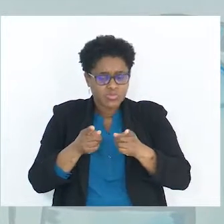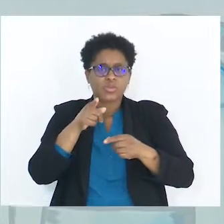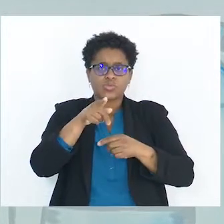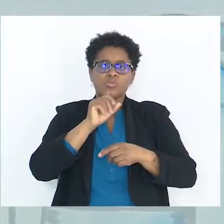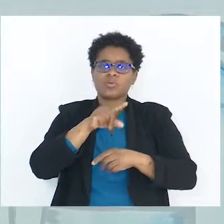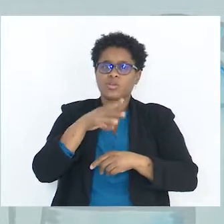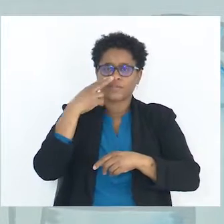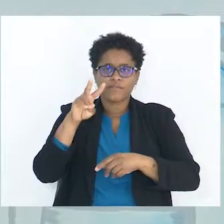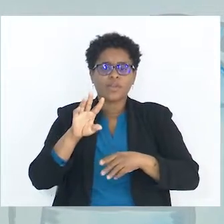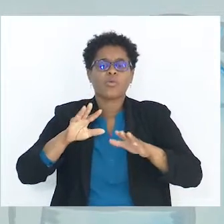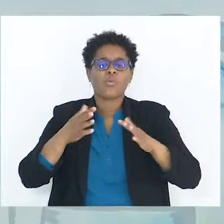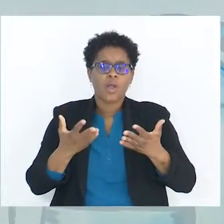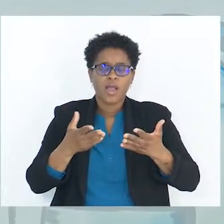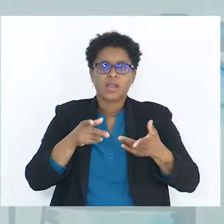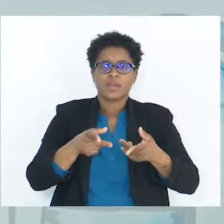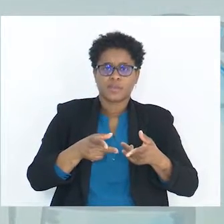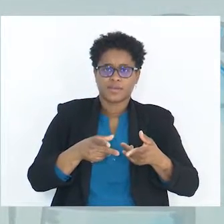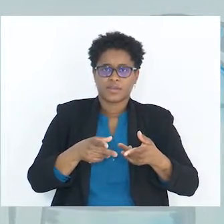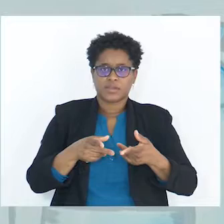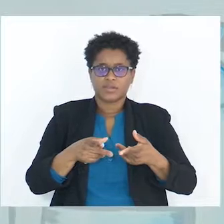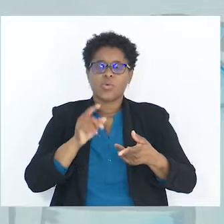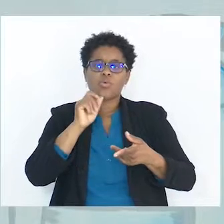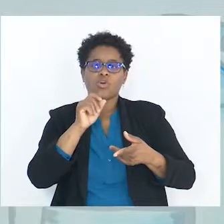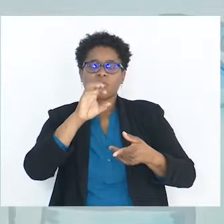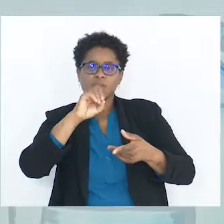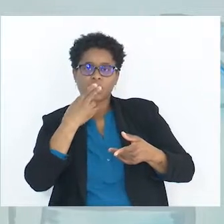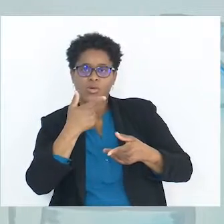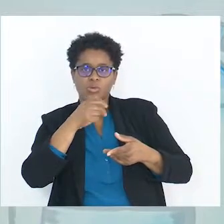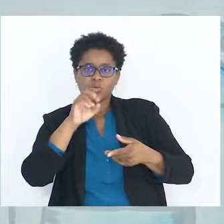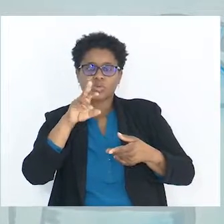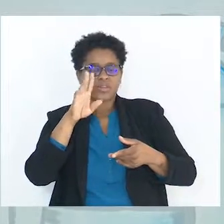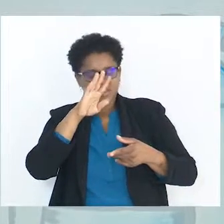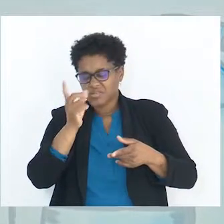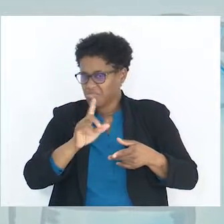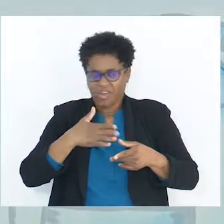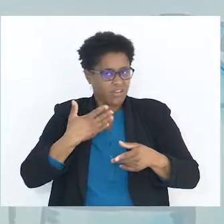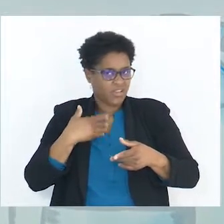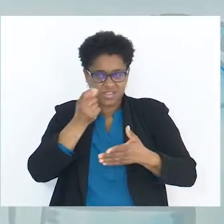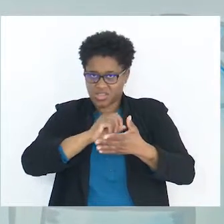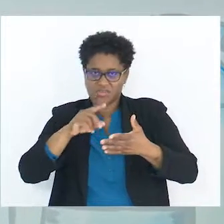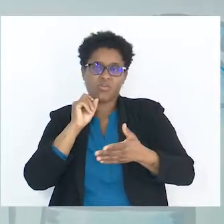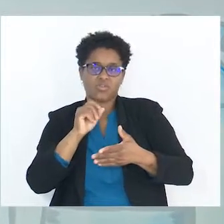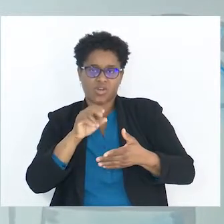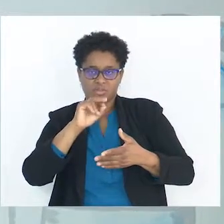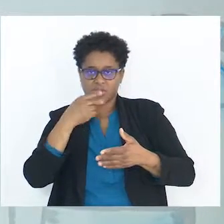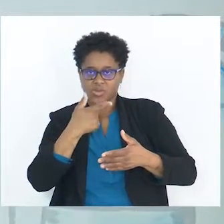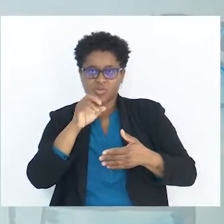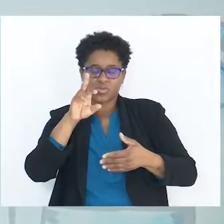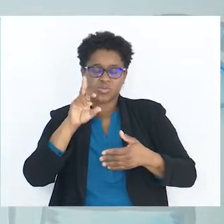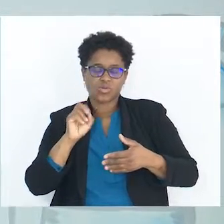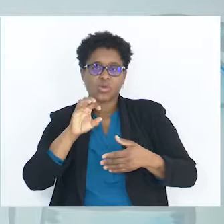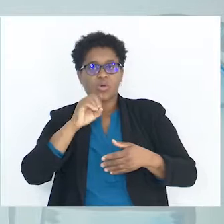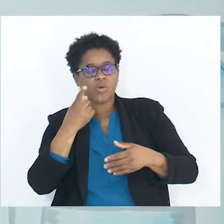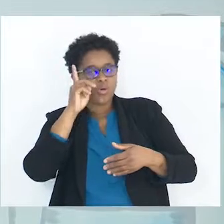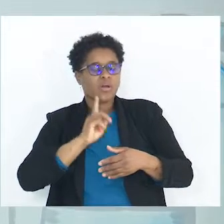resumo, tu podes ver qual é que é o nome do autor, ou então se não quiseres colocar o nome do autor, podes colocar lá só o autor ou